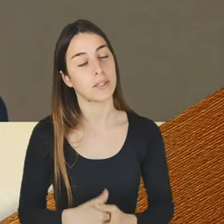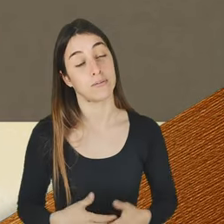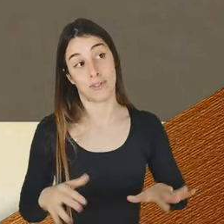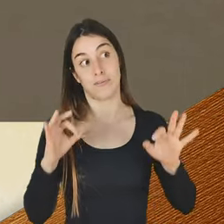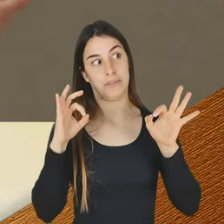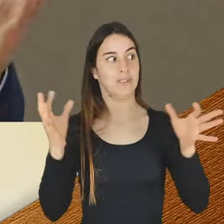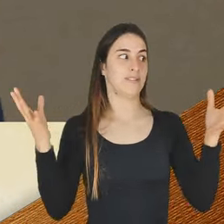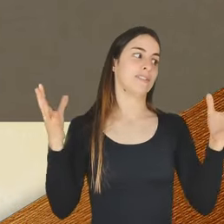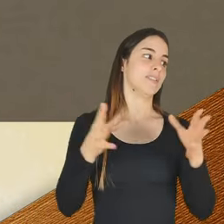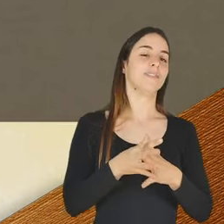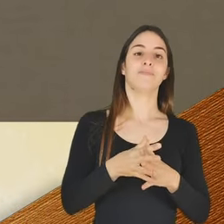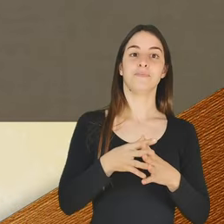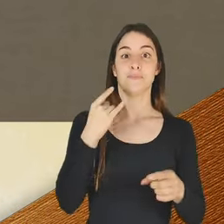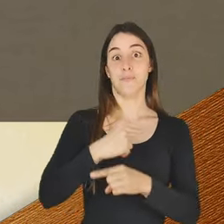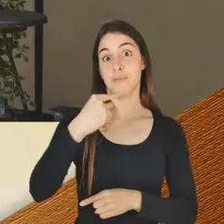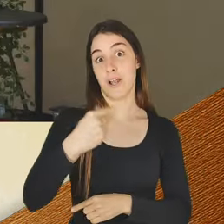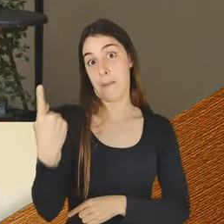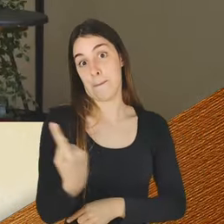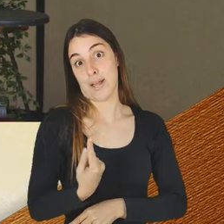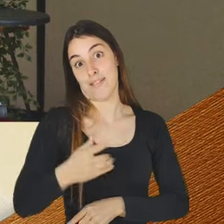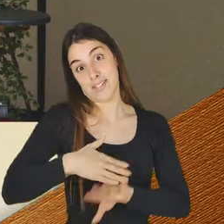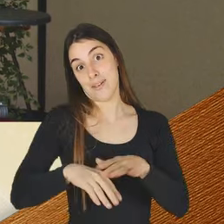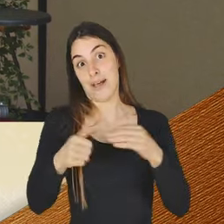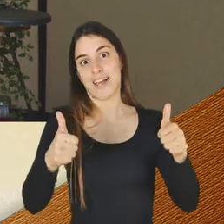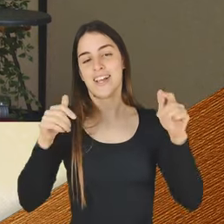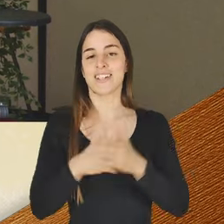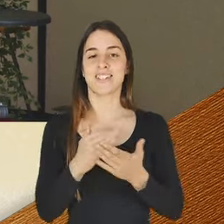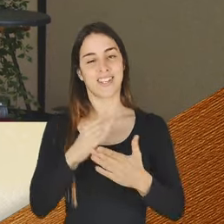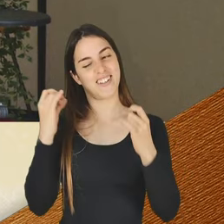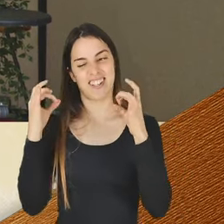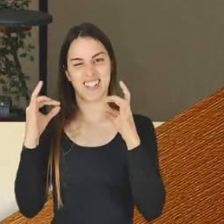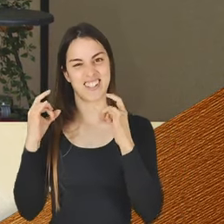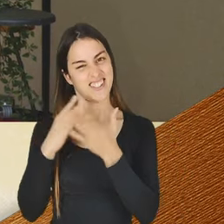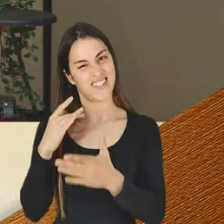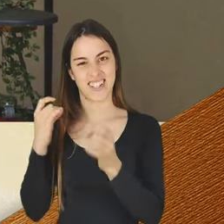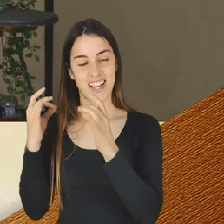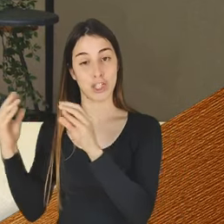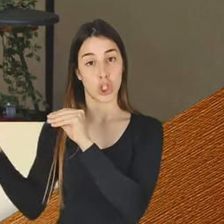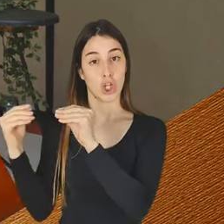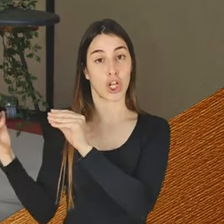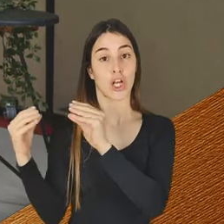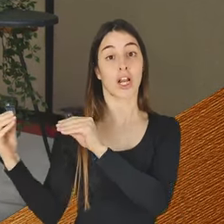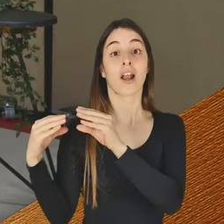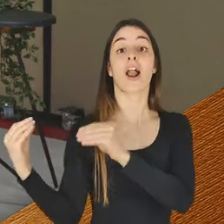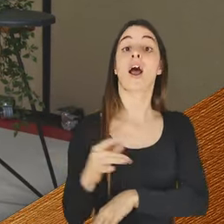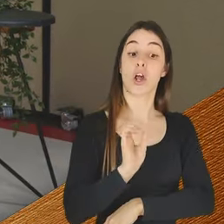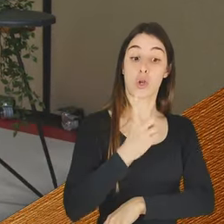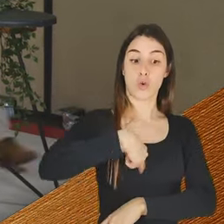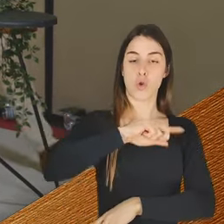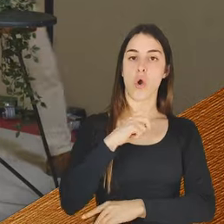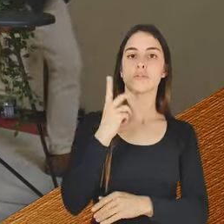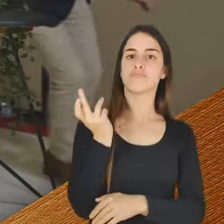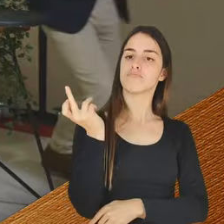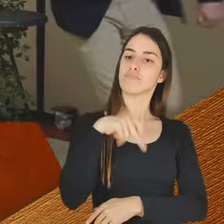assim, também uma vez tinha que acertar. Aí, calma, só brincar tipo... Agora sim, chegamos ao fim do nosso programa. Não se